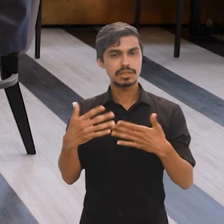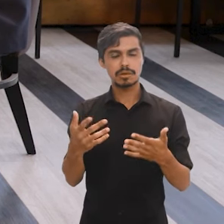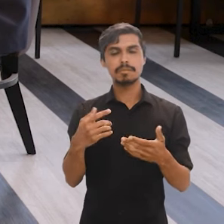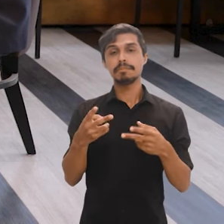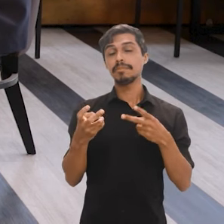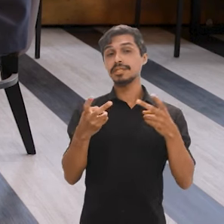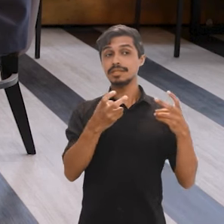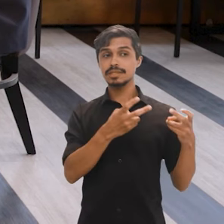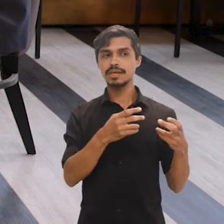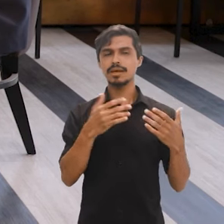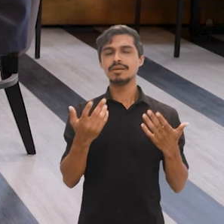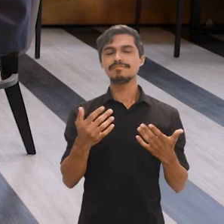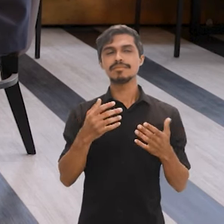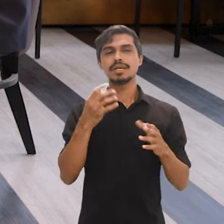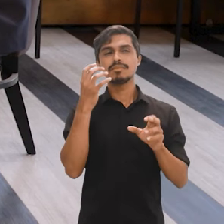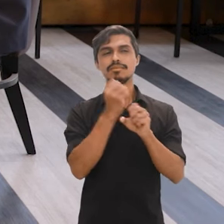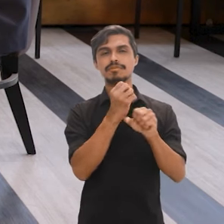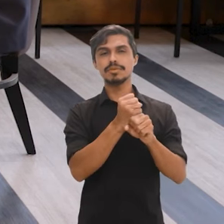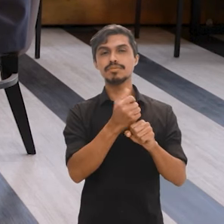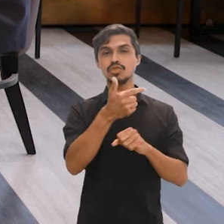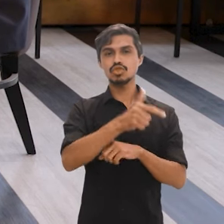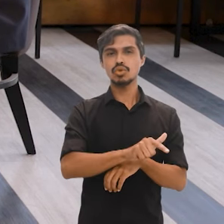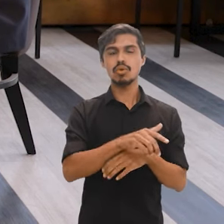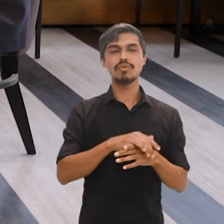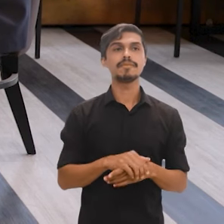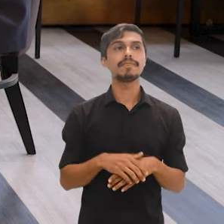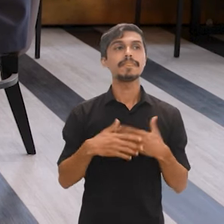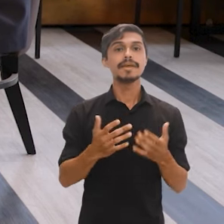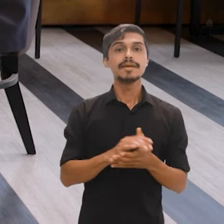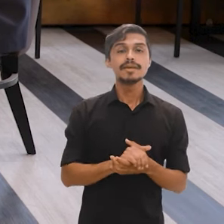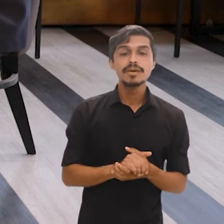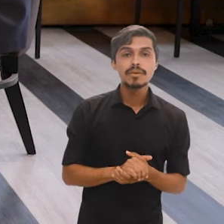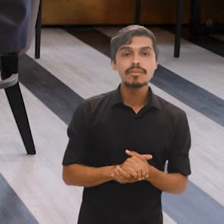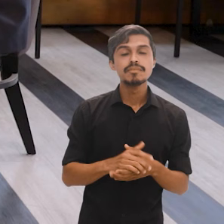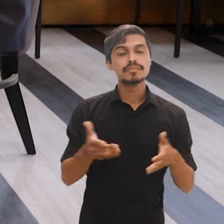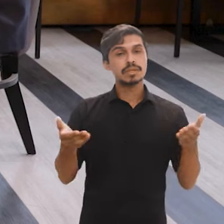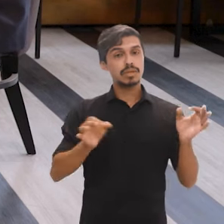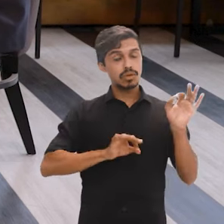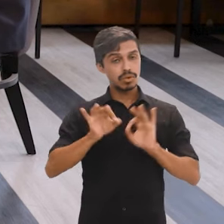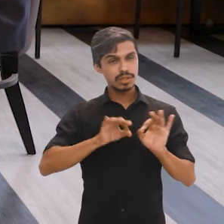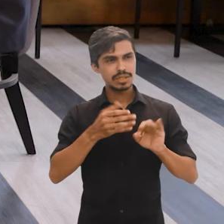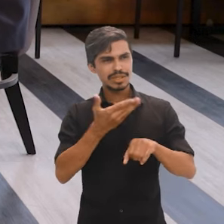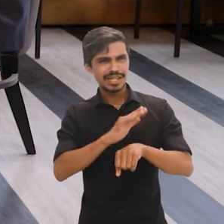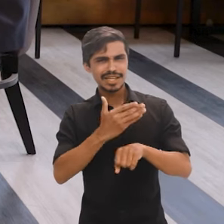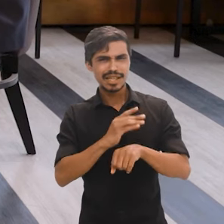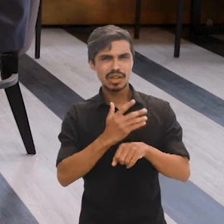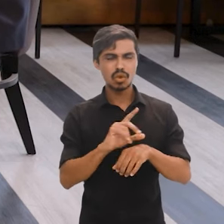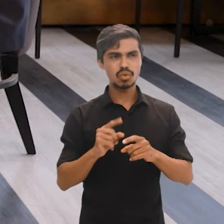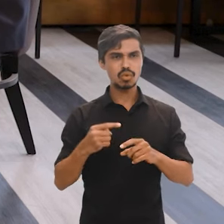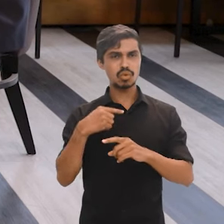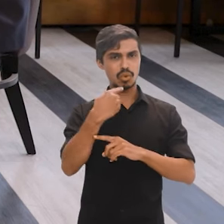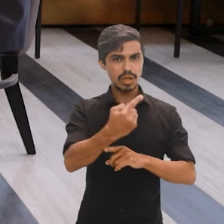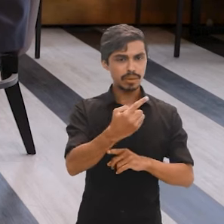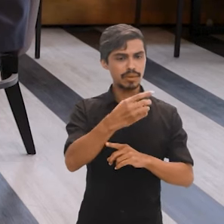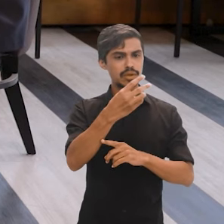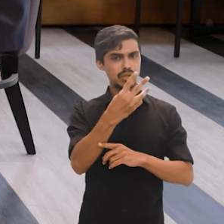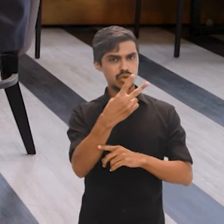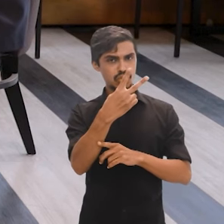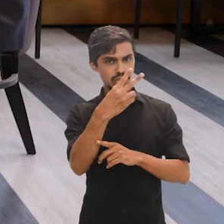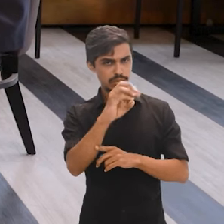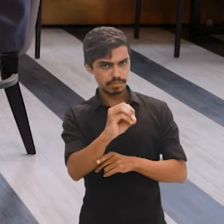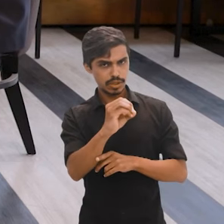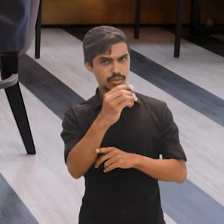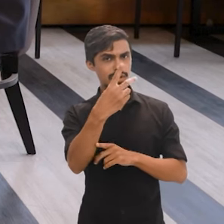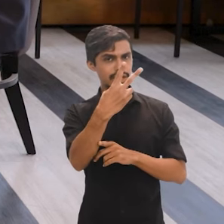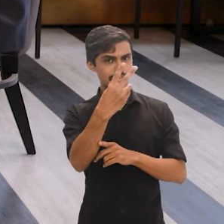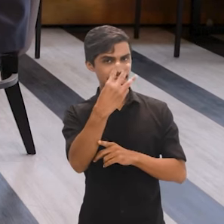nós podermos fazer essa recontagem e, ao mesmo tempo, já ensaiando, preparando como fazemos o próprio censo 2030, mas